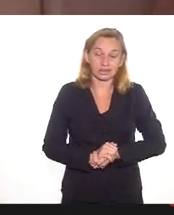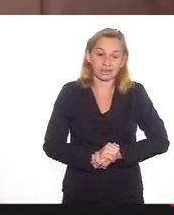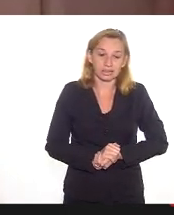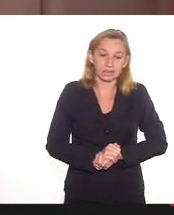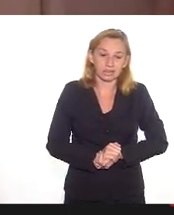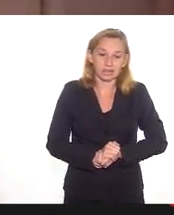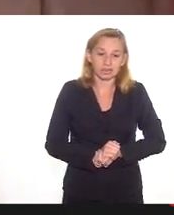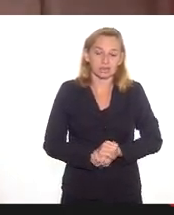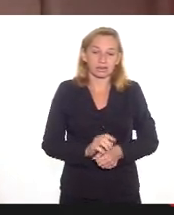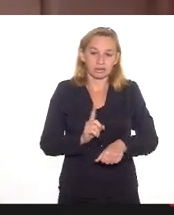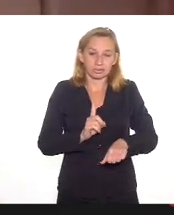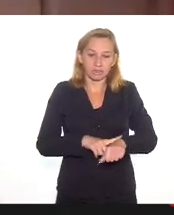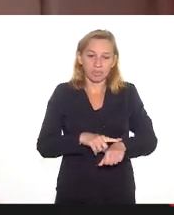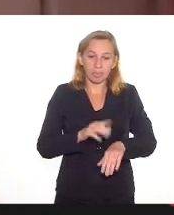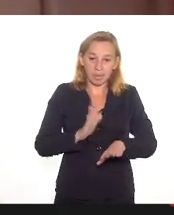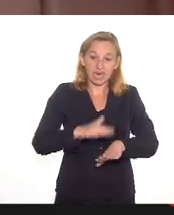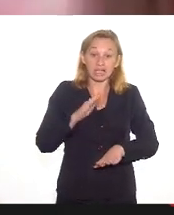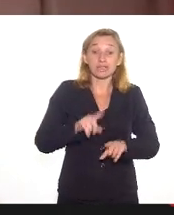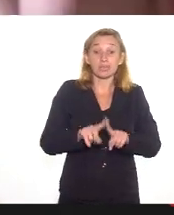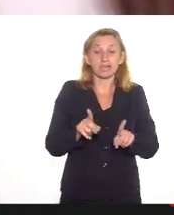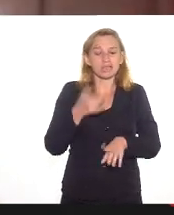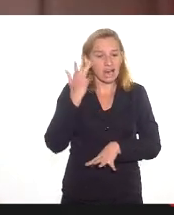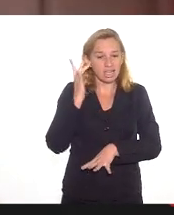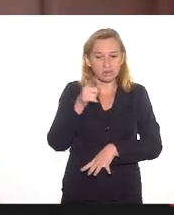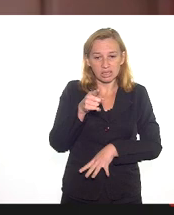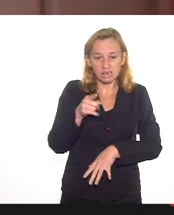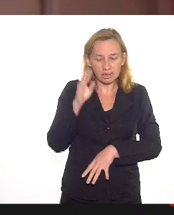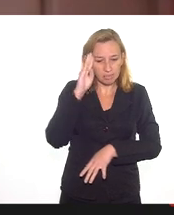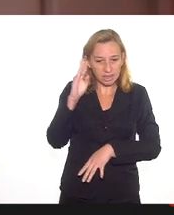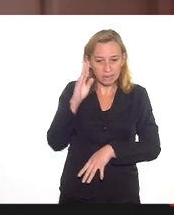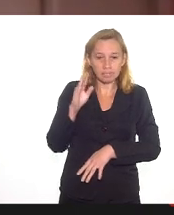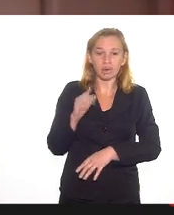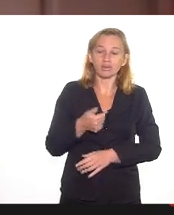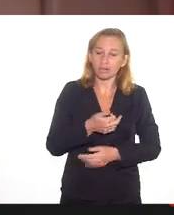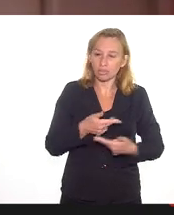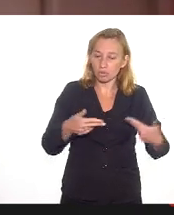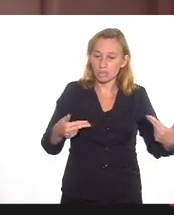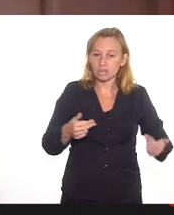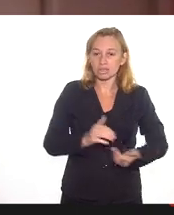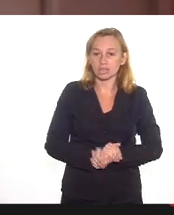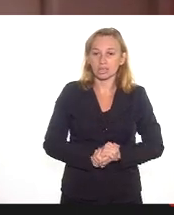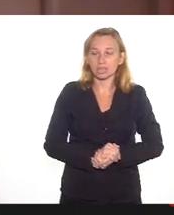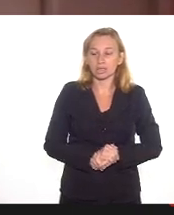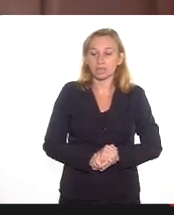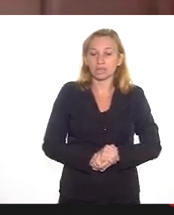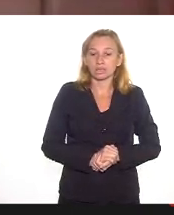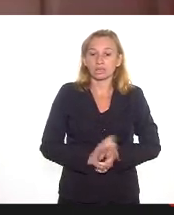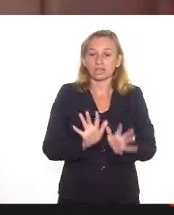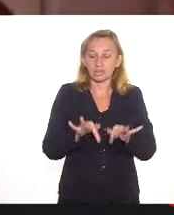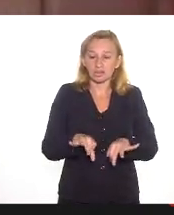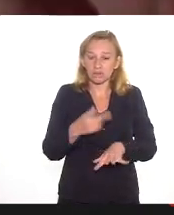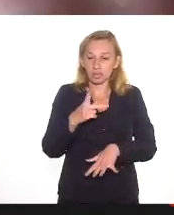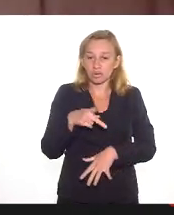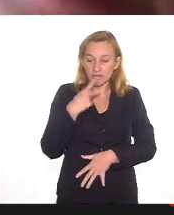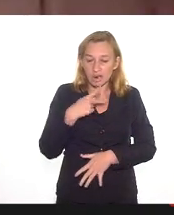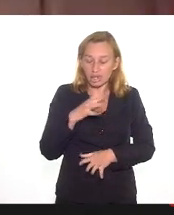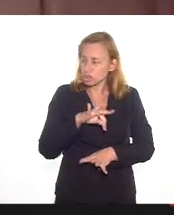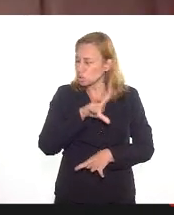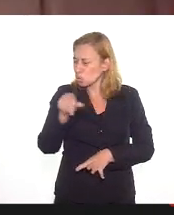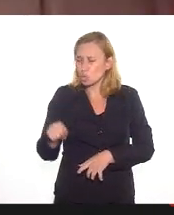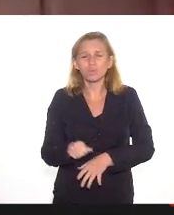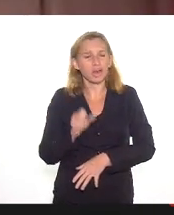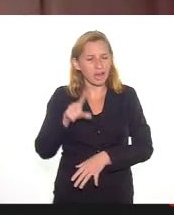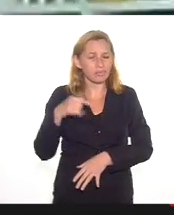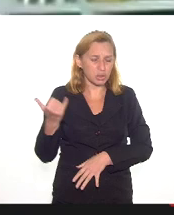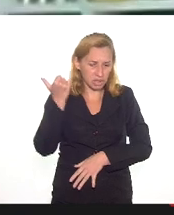um pouquinho do tempo, mas acho que você falou coisas fundamentais nesse final da sua fala. dizer, toda ela foi muito